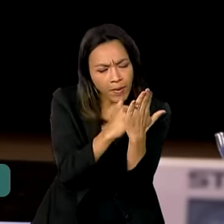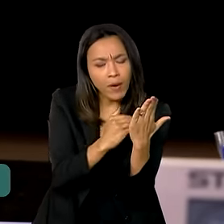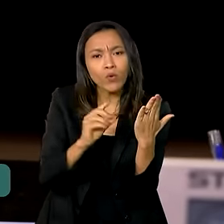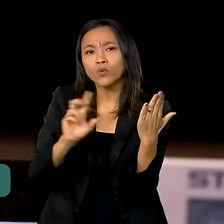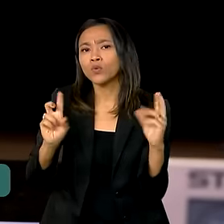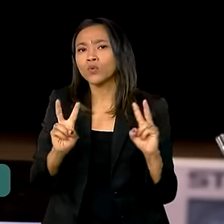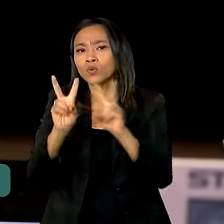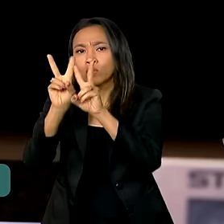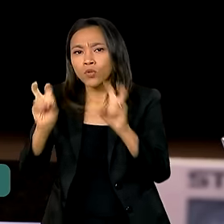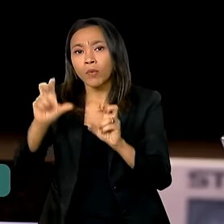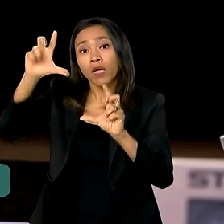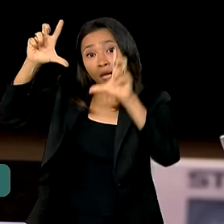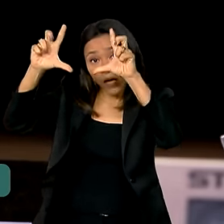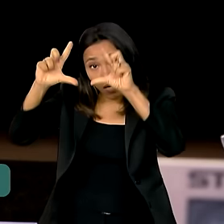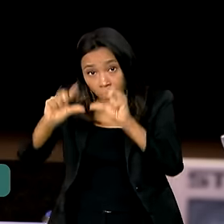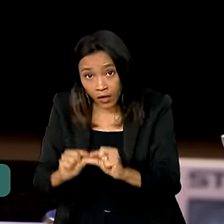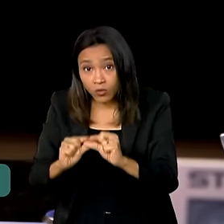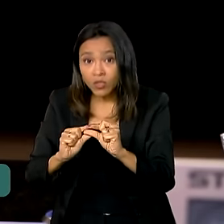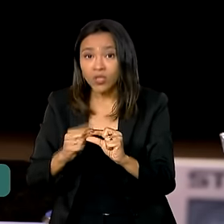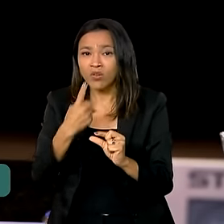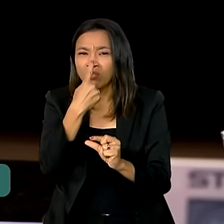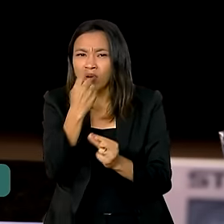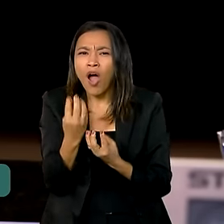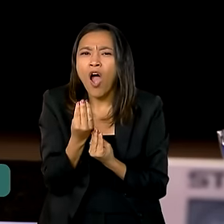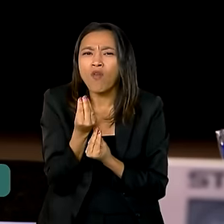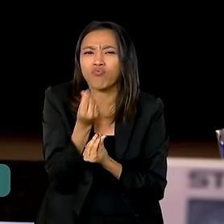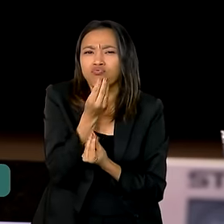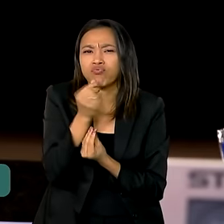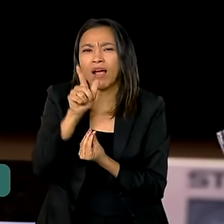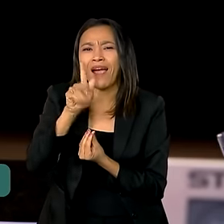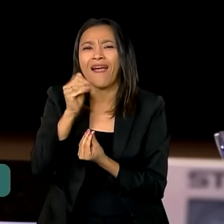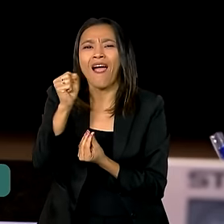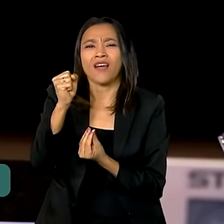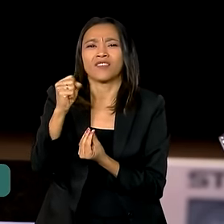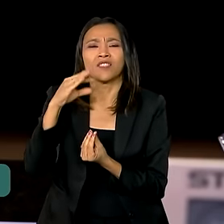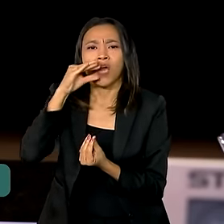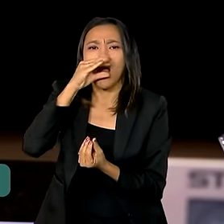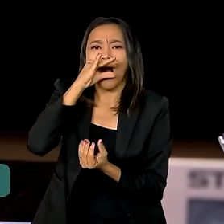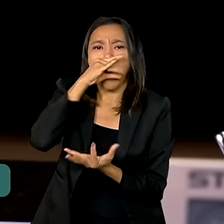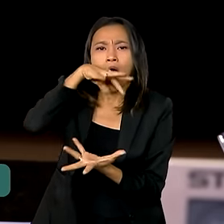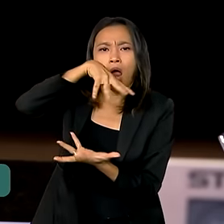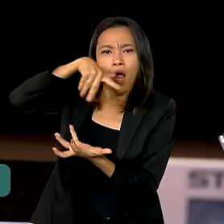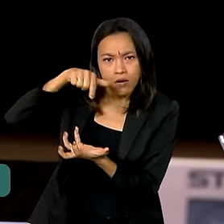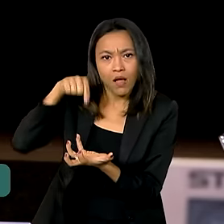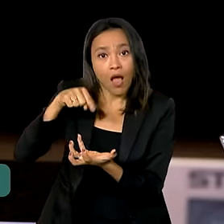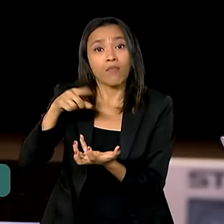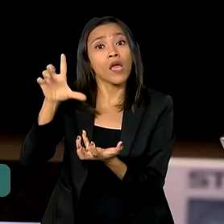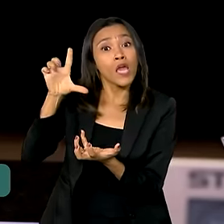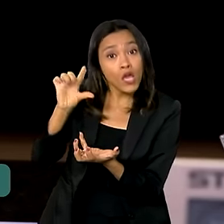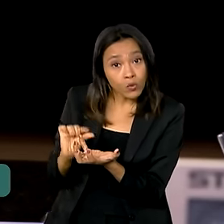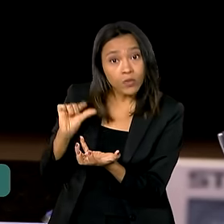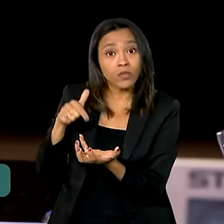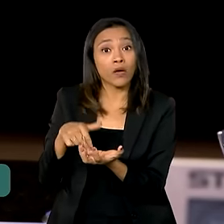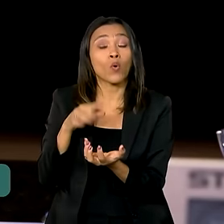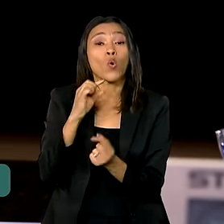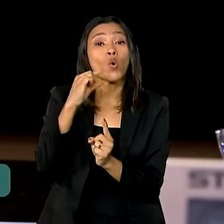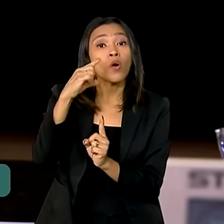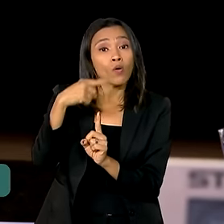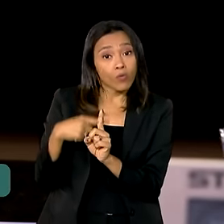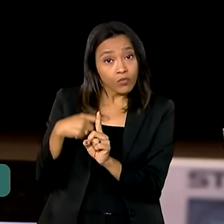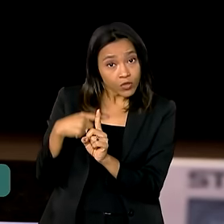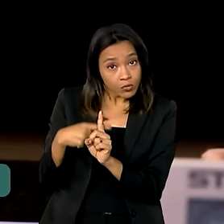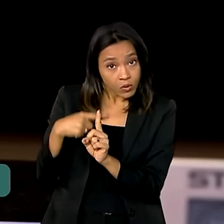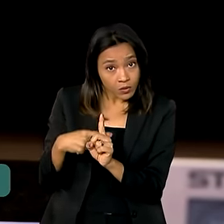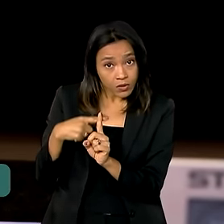das emissões de gás de efeito estufa para que se tenha a garantia do acréscimo de, no máximo, 1,5%